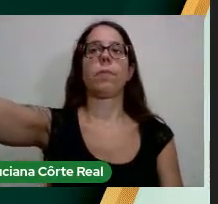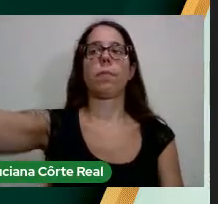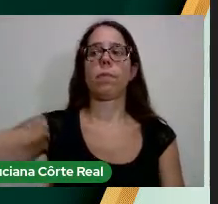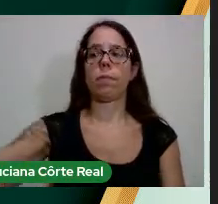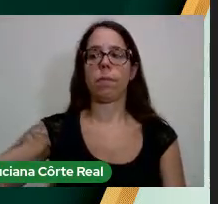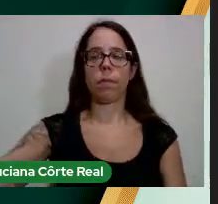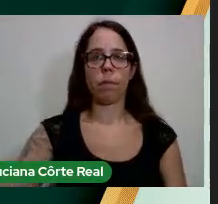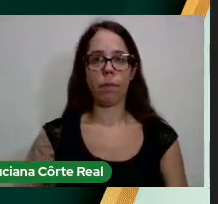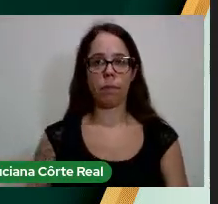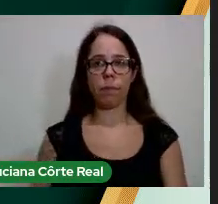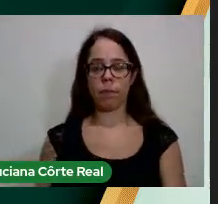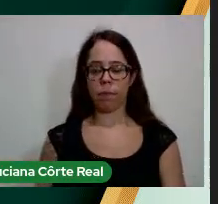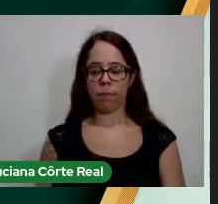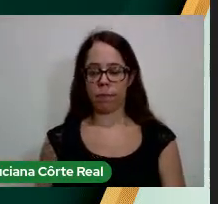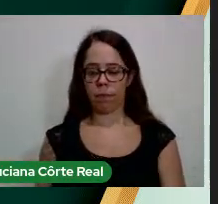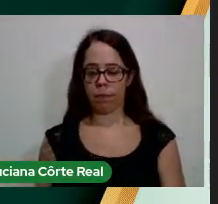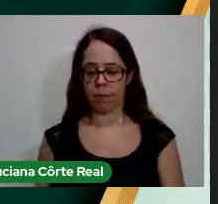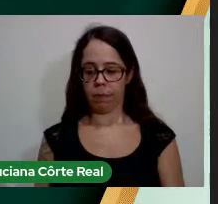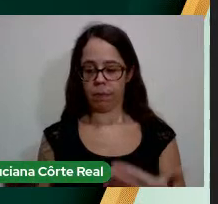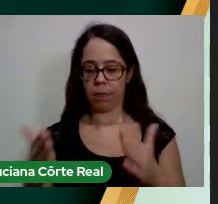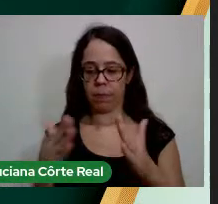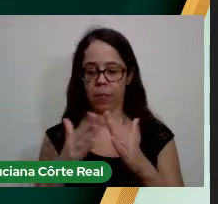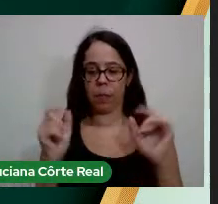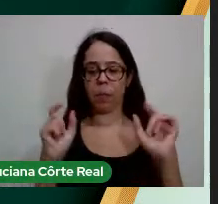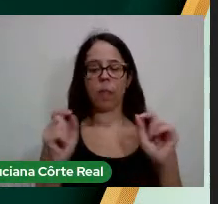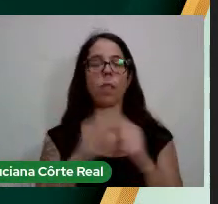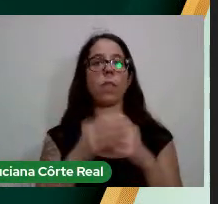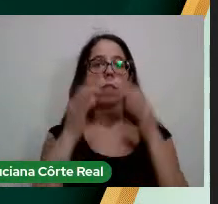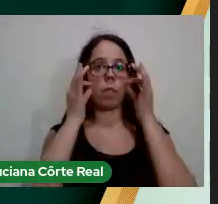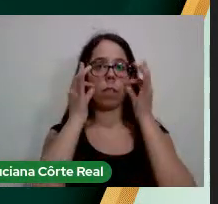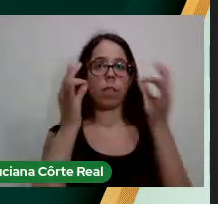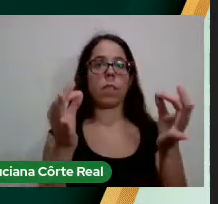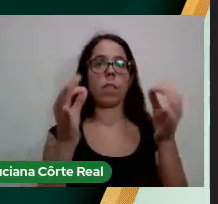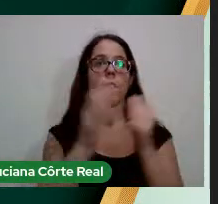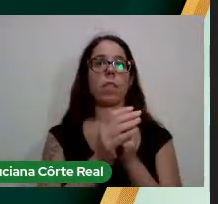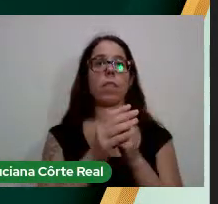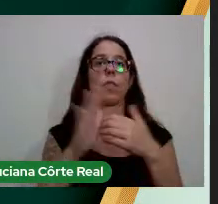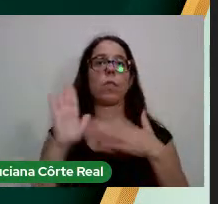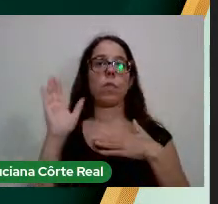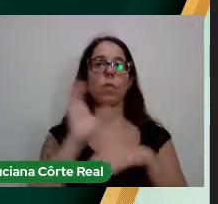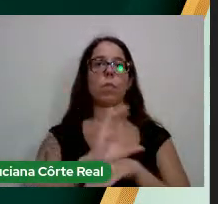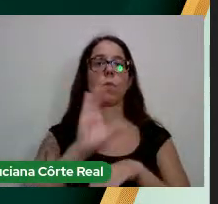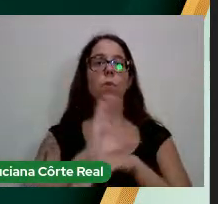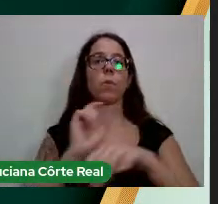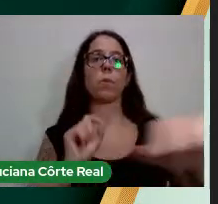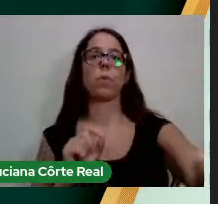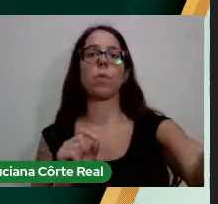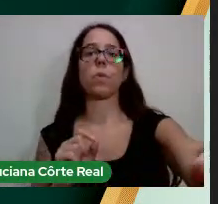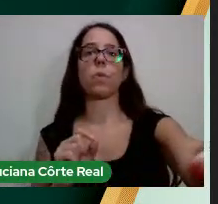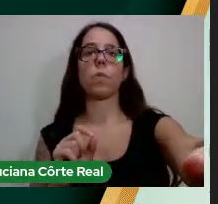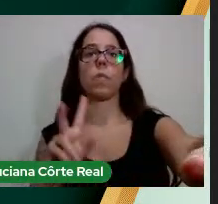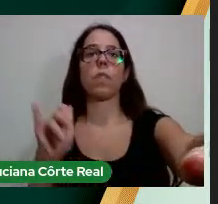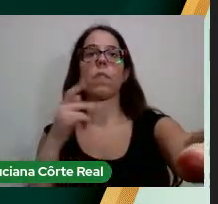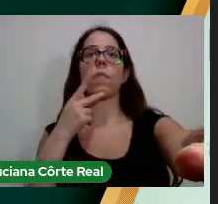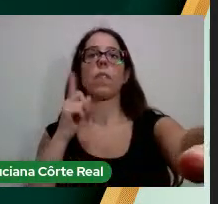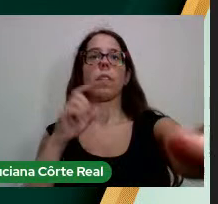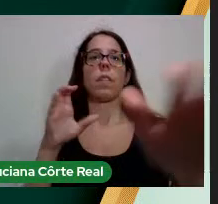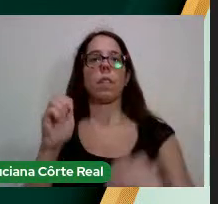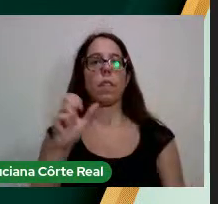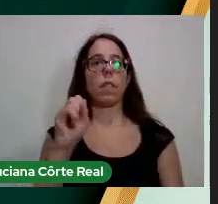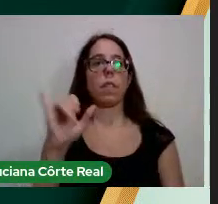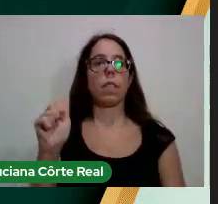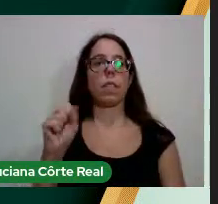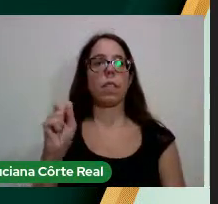Neste momento, solicitamos especial atenção para o juramento do curso Que será proferido por Cássia Suzana